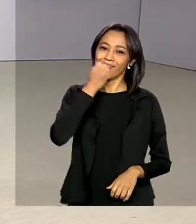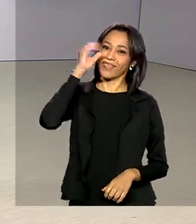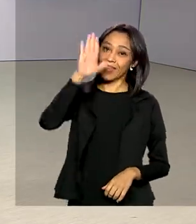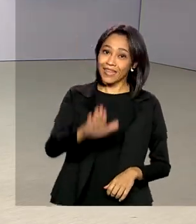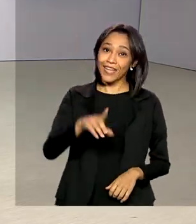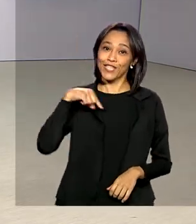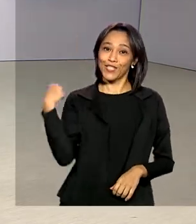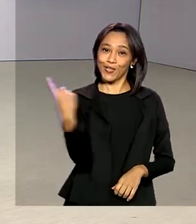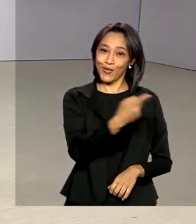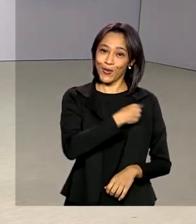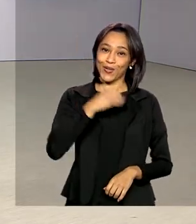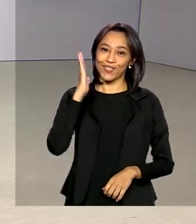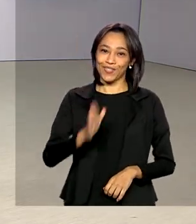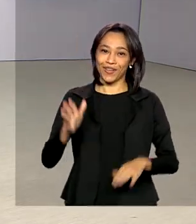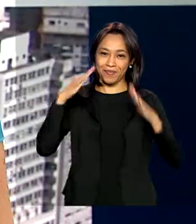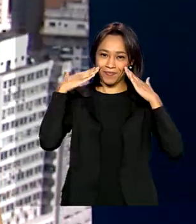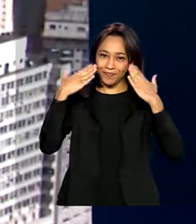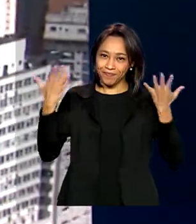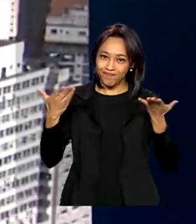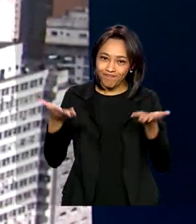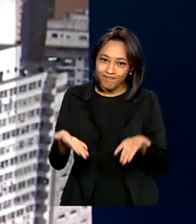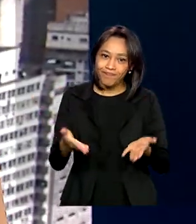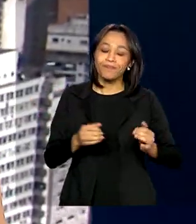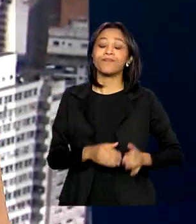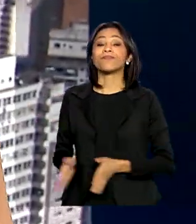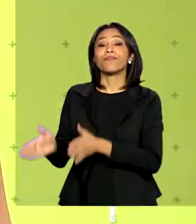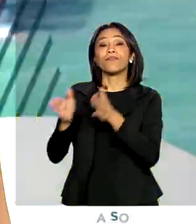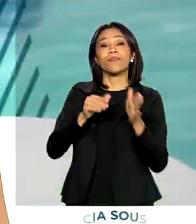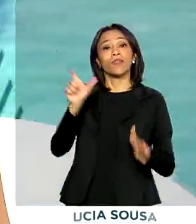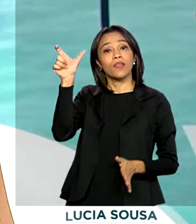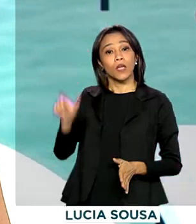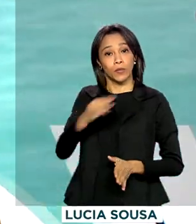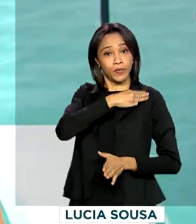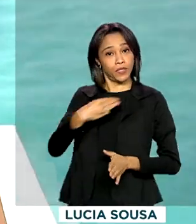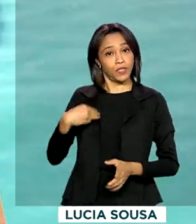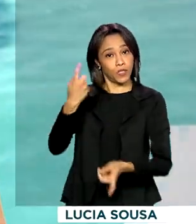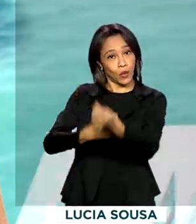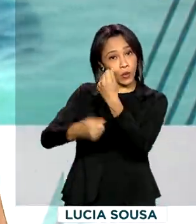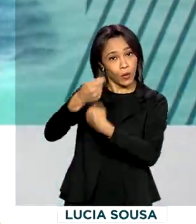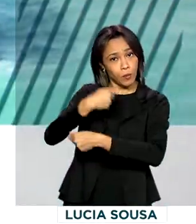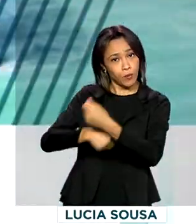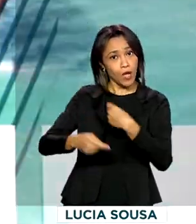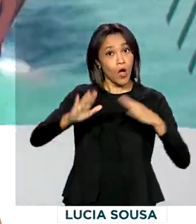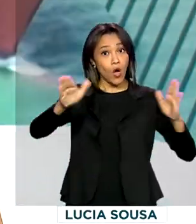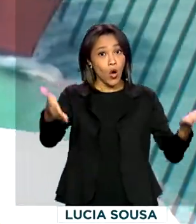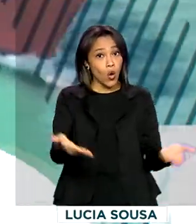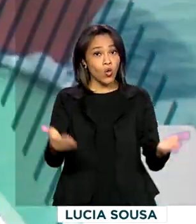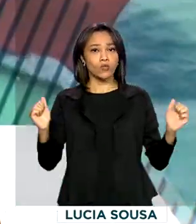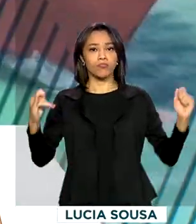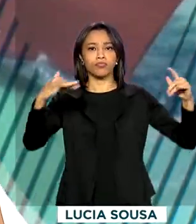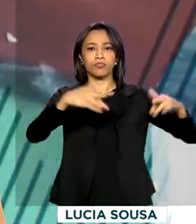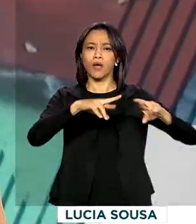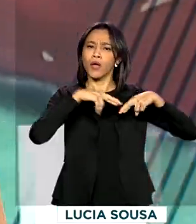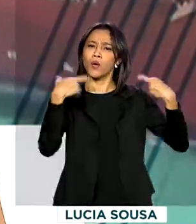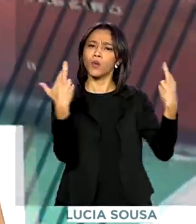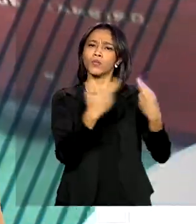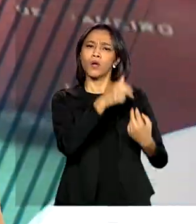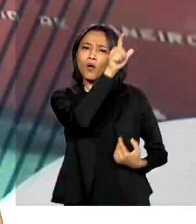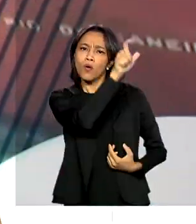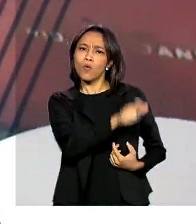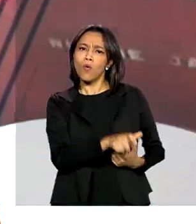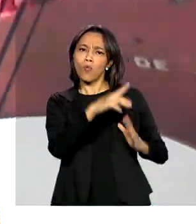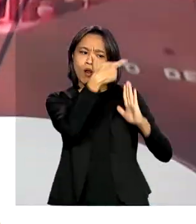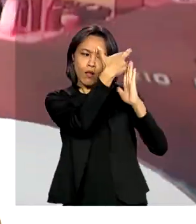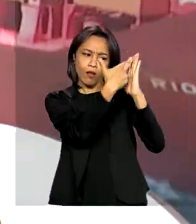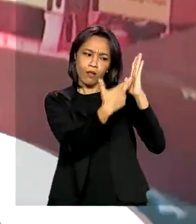O governo agora já está de volta. O ministro da Economia, Paulo Guedes, se reuniu hoje com o relator da reforma tributária